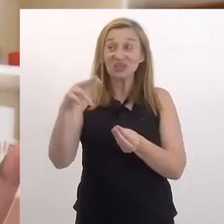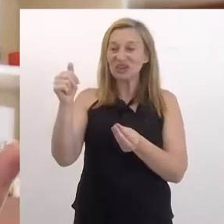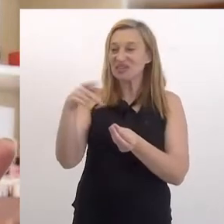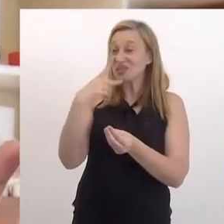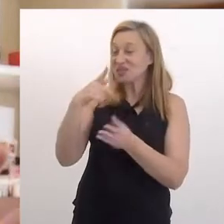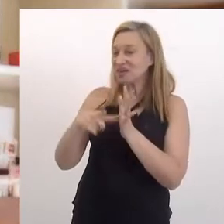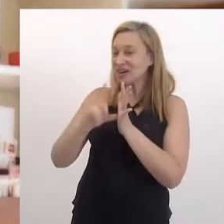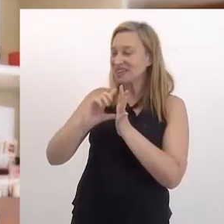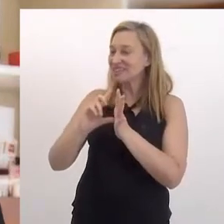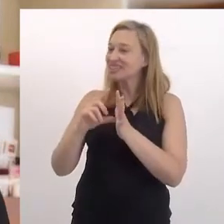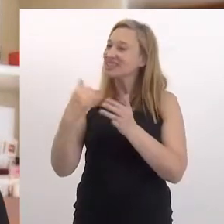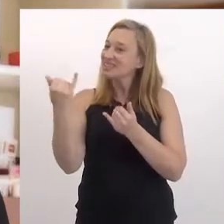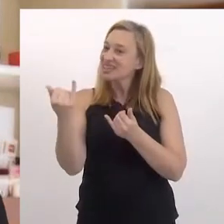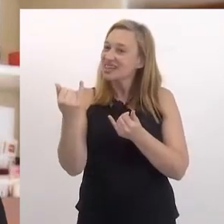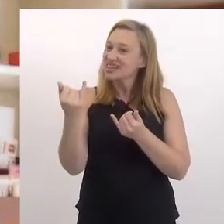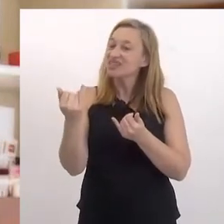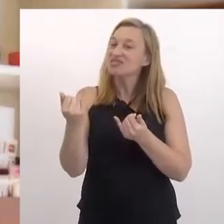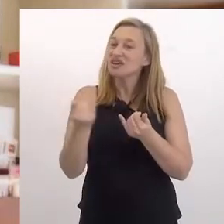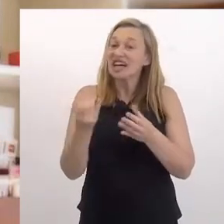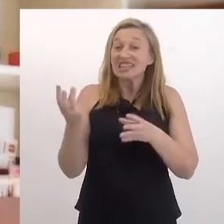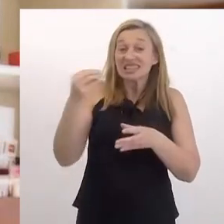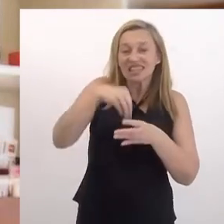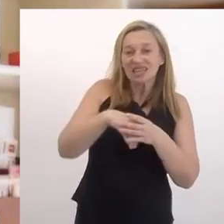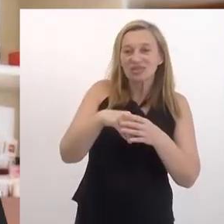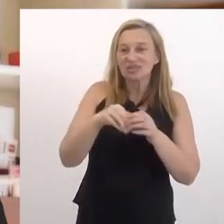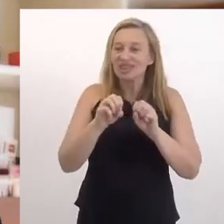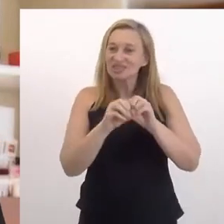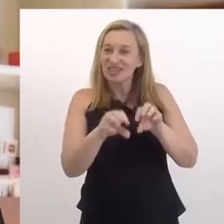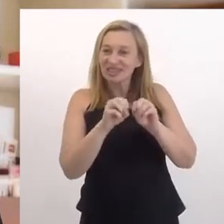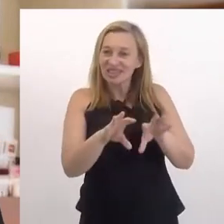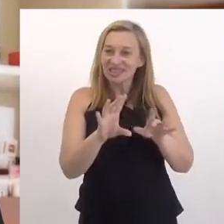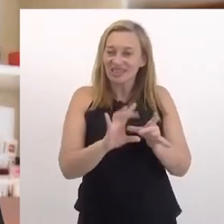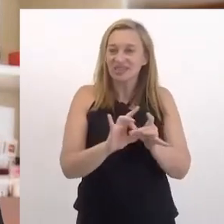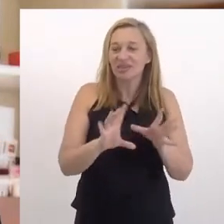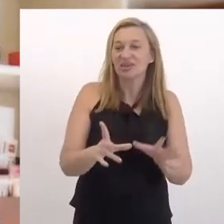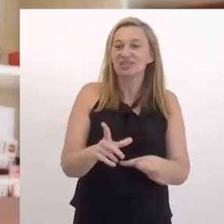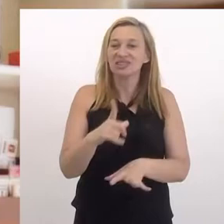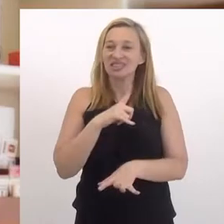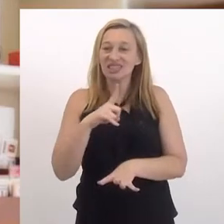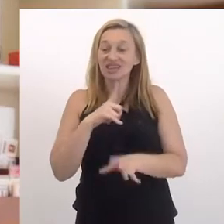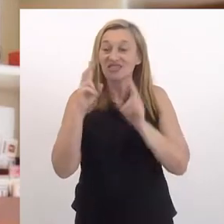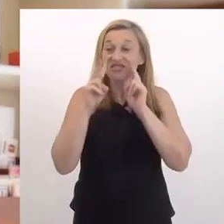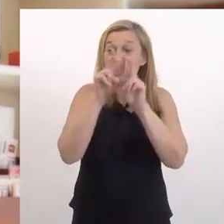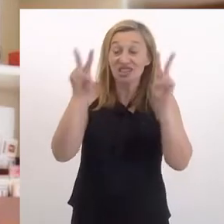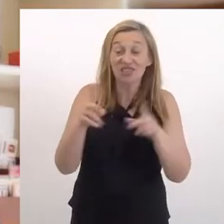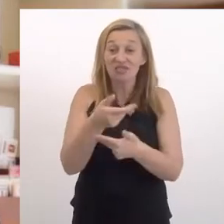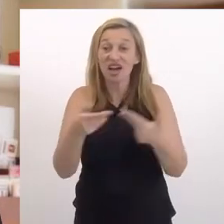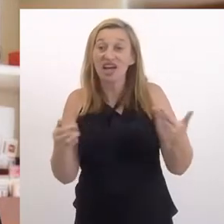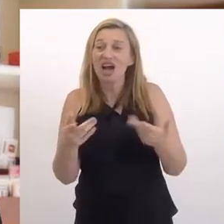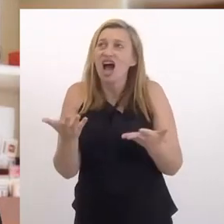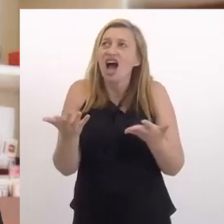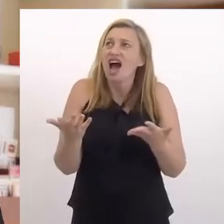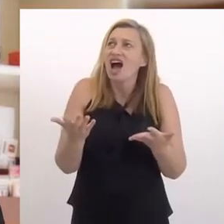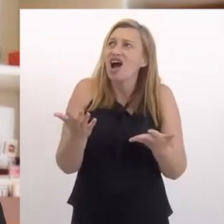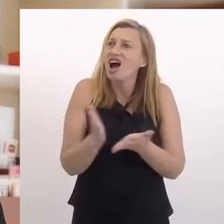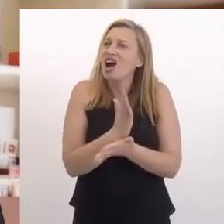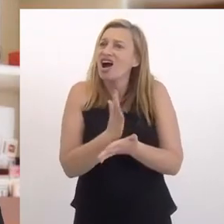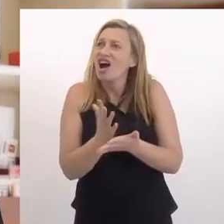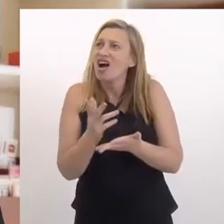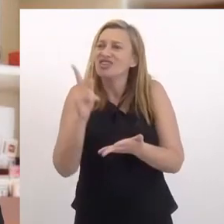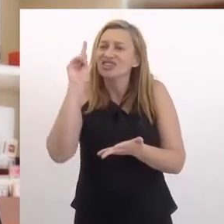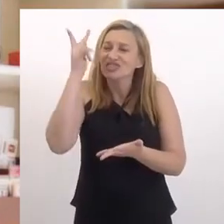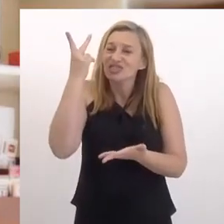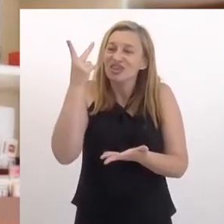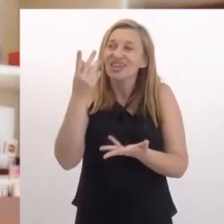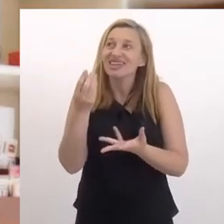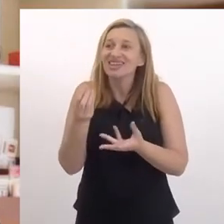nunca falou. Então eu queria que você falasse assim, dentro dessa educação democrática que você teve, de vários pontos de vista, alguma história